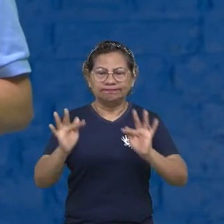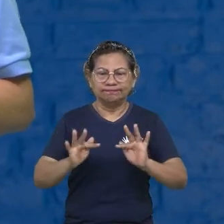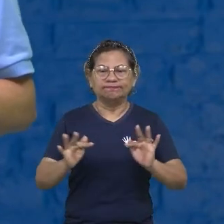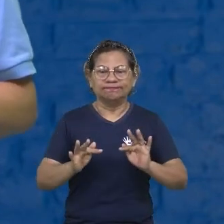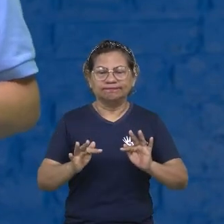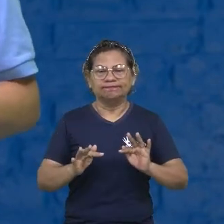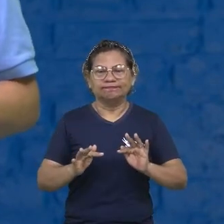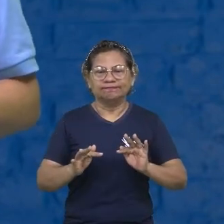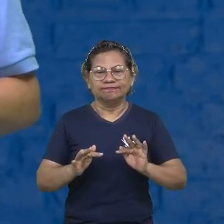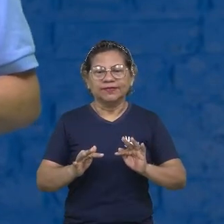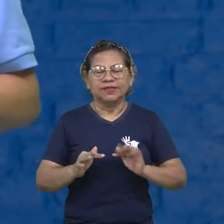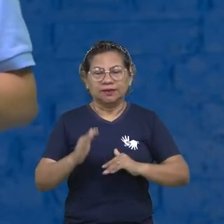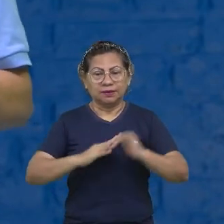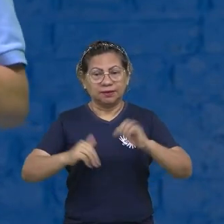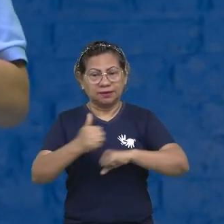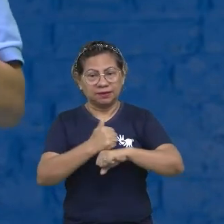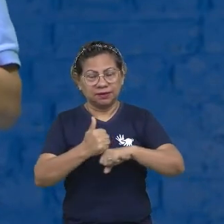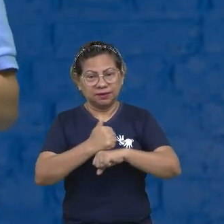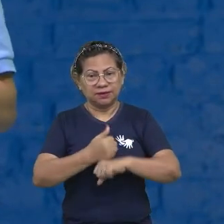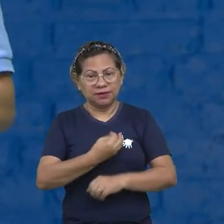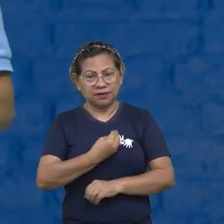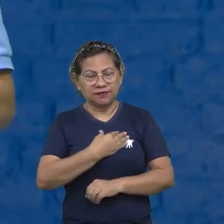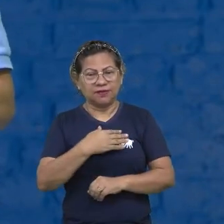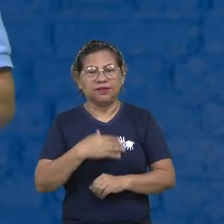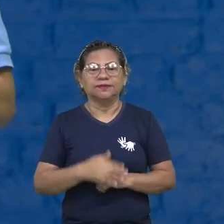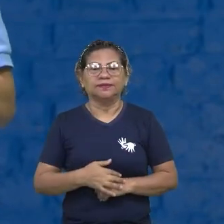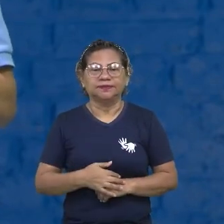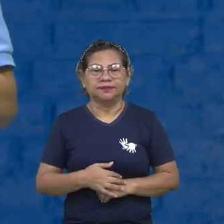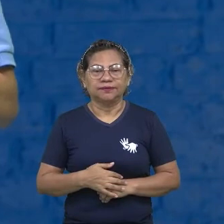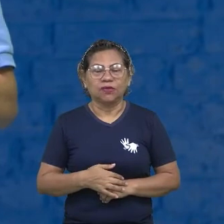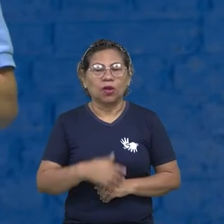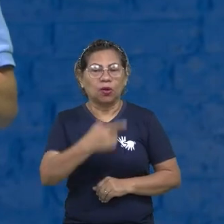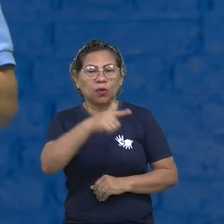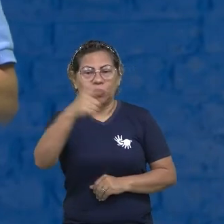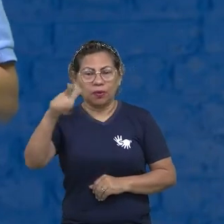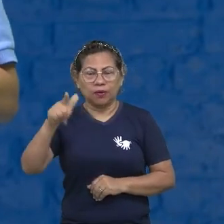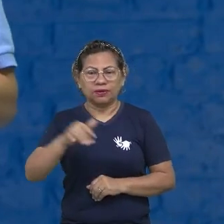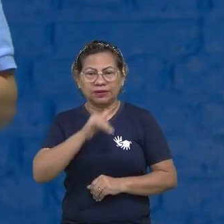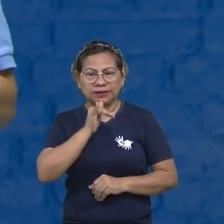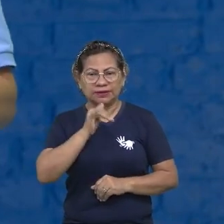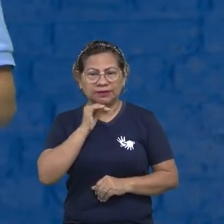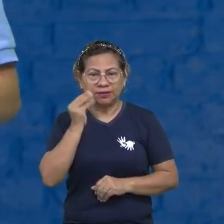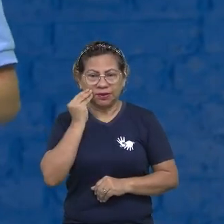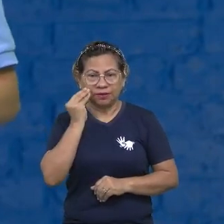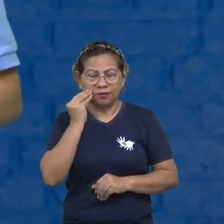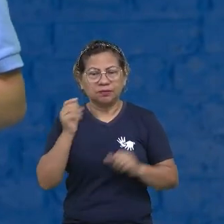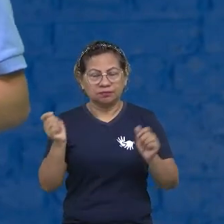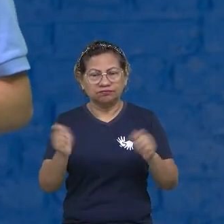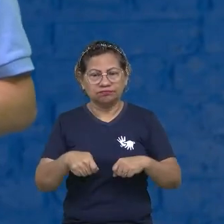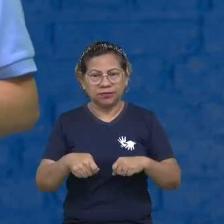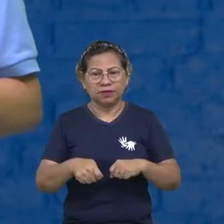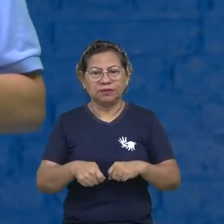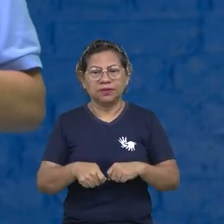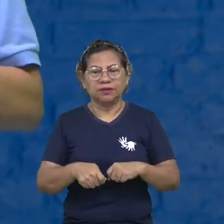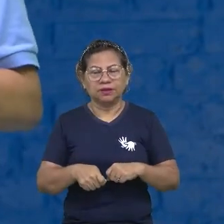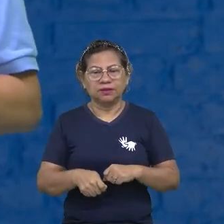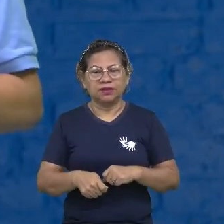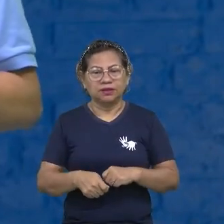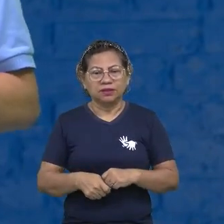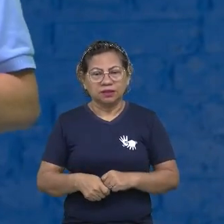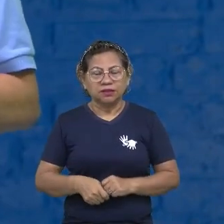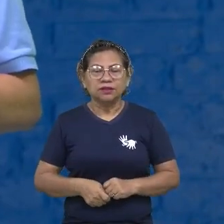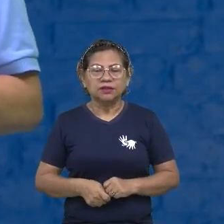profissional. Vamos ver alguns exemplos de perguntas que você poderia, que podem te ajudar a